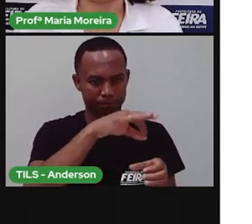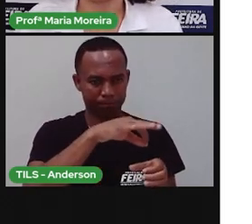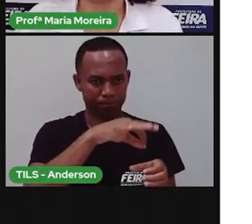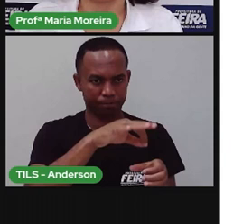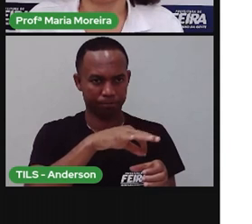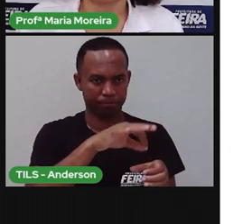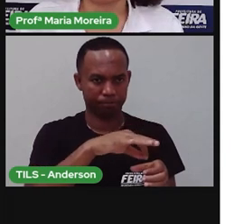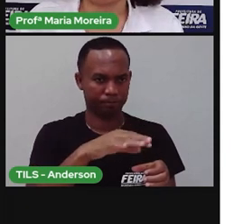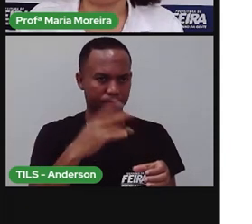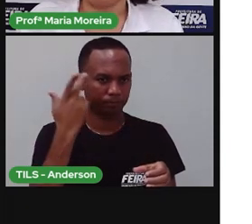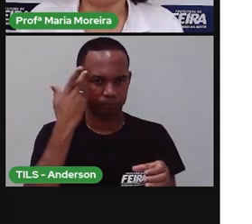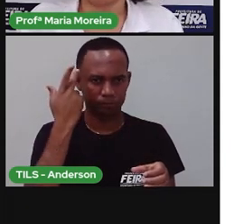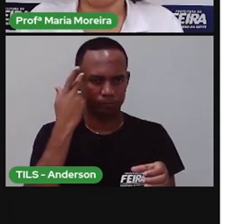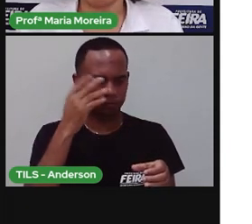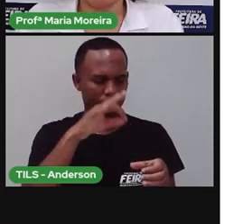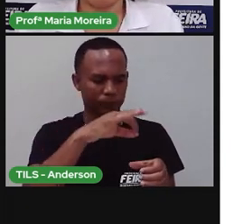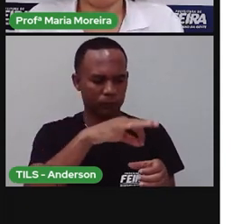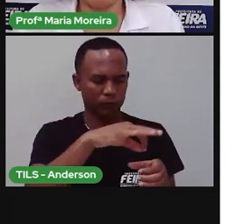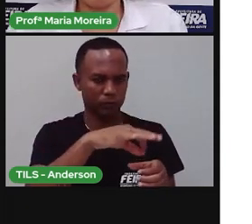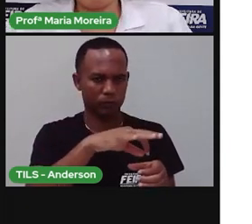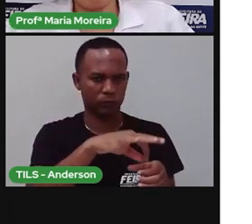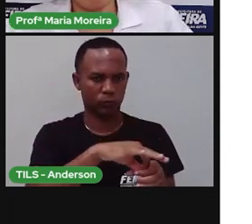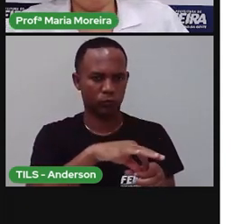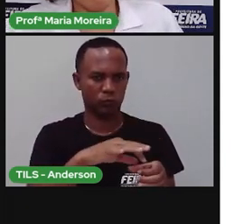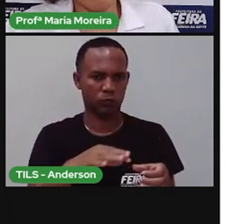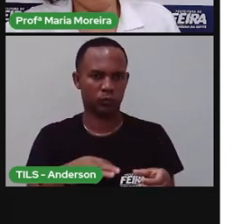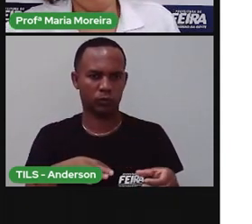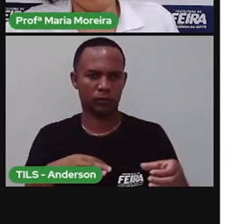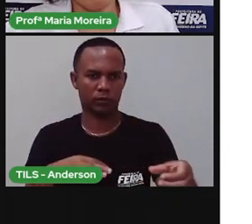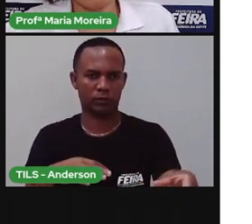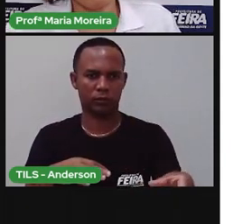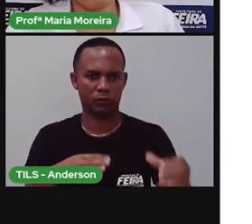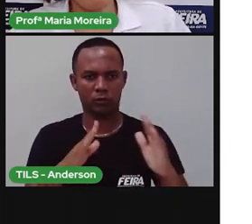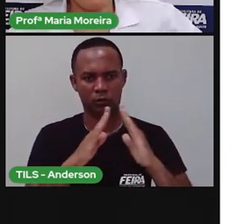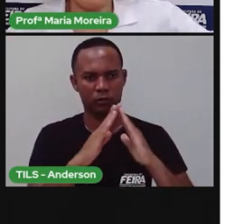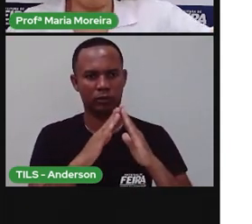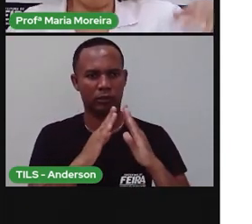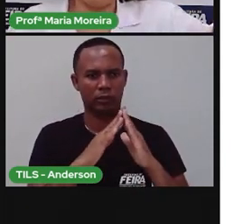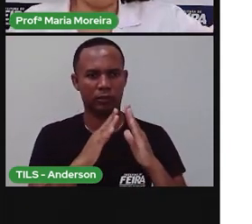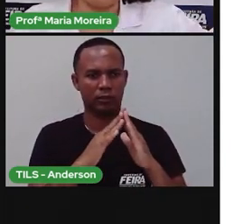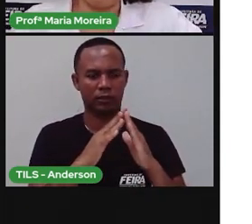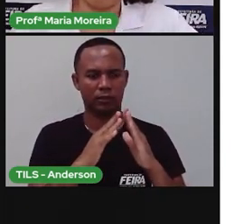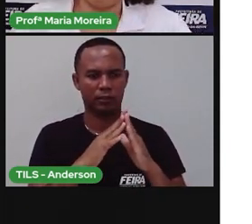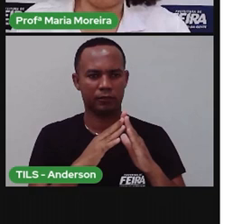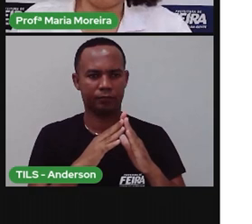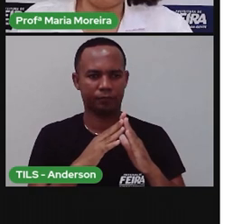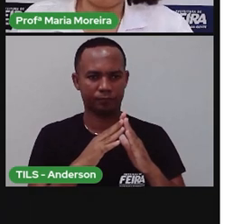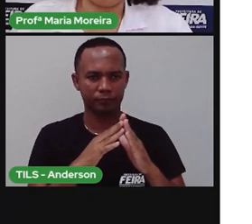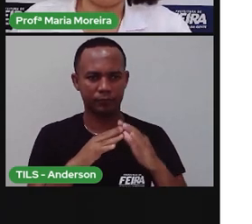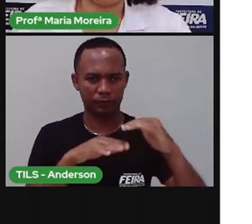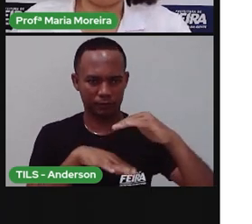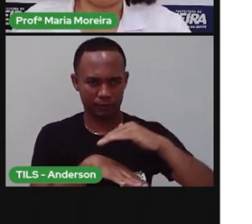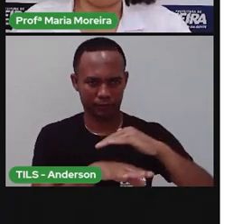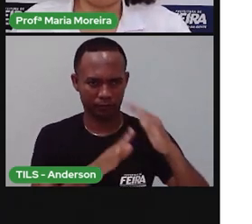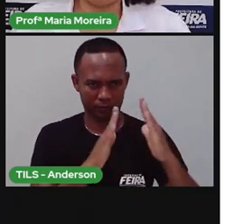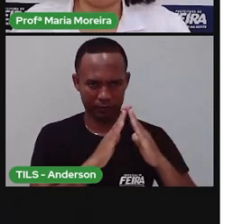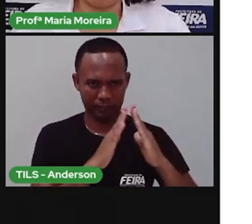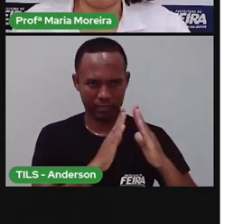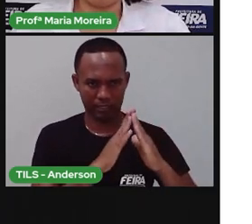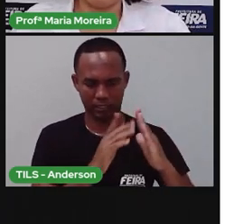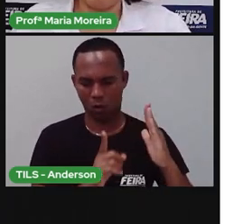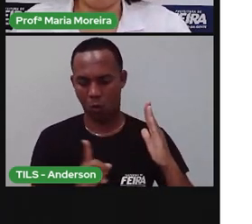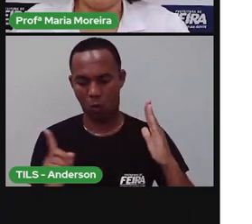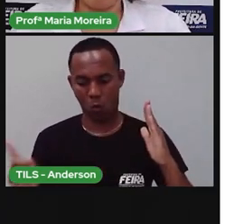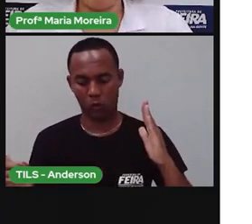vez, só em areia, em solo rico, tá? E deixem um, em um local escuro, e uma plantinha, coloquem, para sempre estar tomando